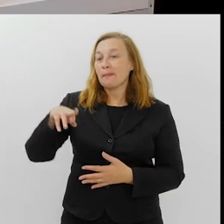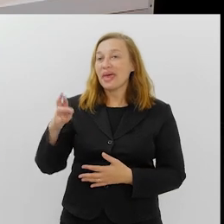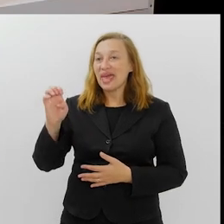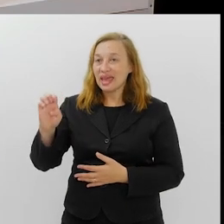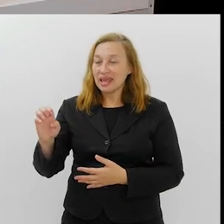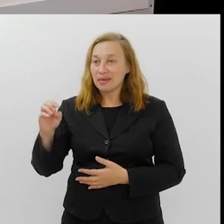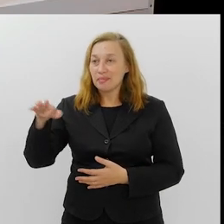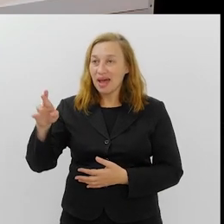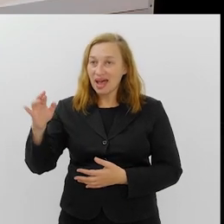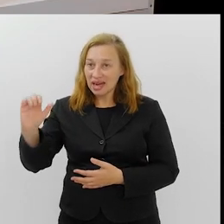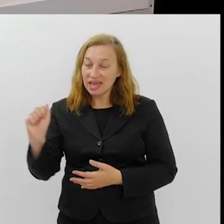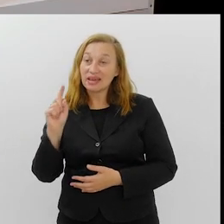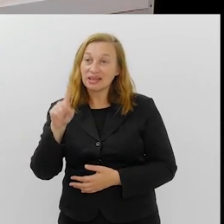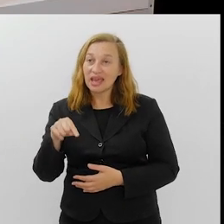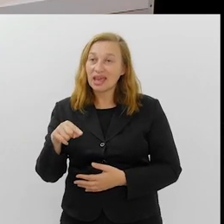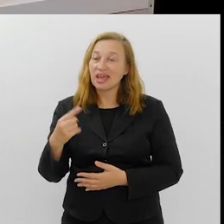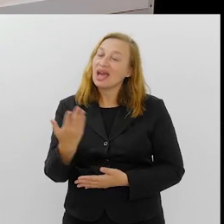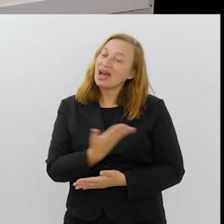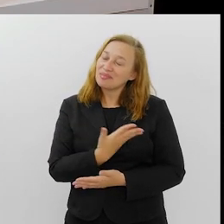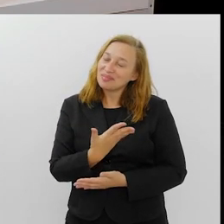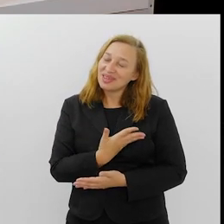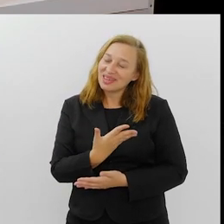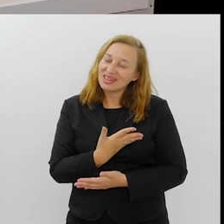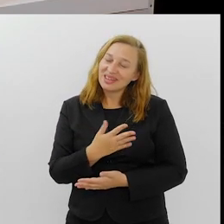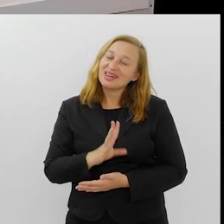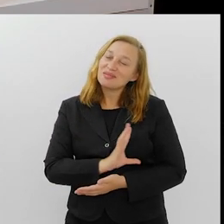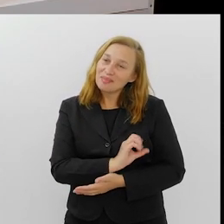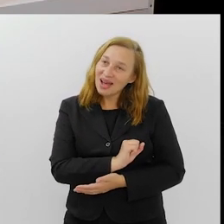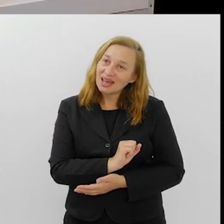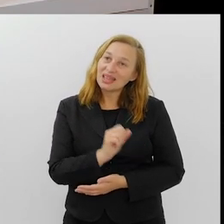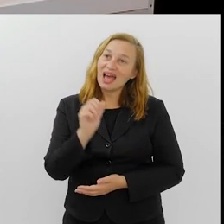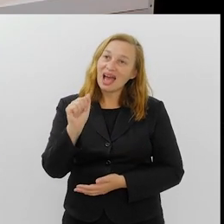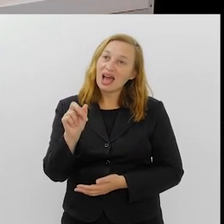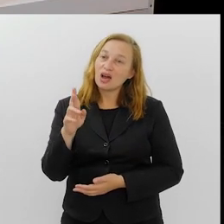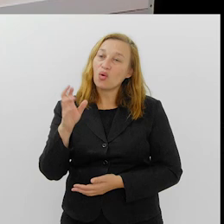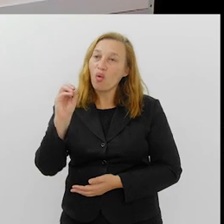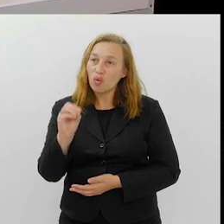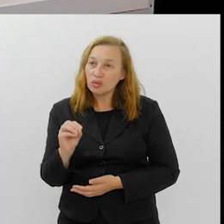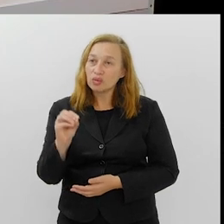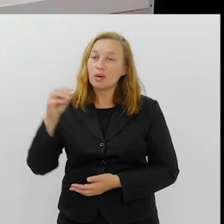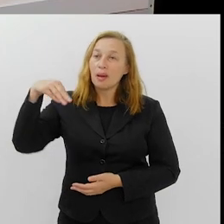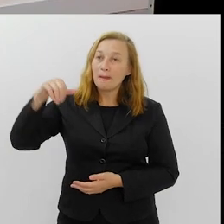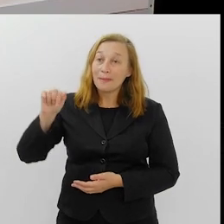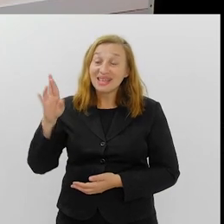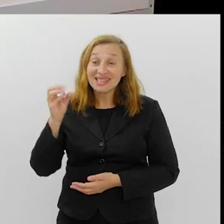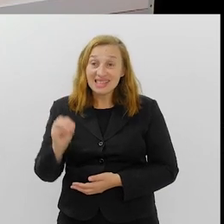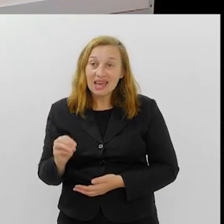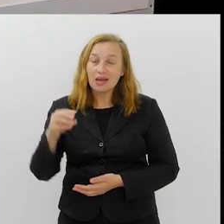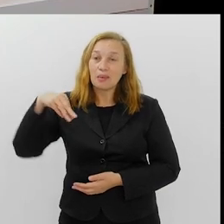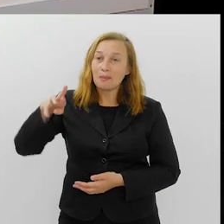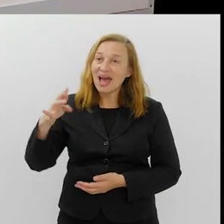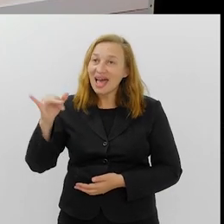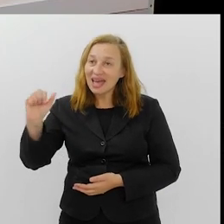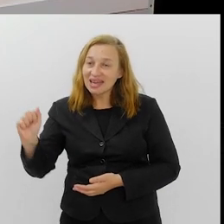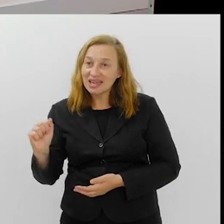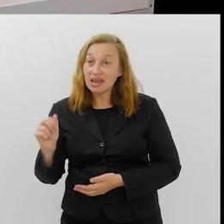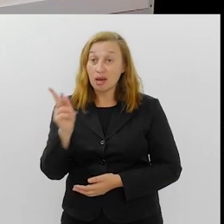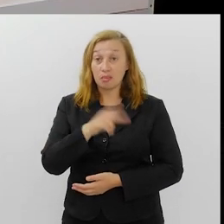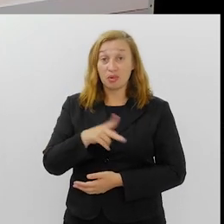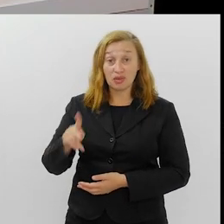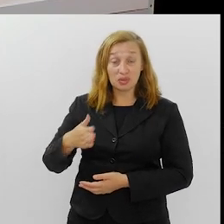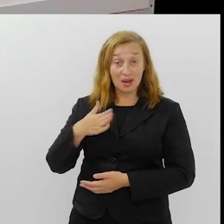que é a Mary Marinho, né? Super querida Mary Marinho, Haroldo, Raquel, Marcelo, Maria Augusta, que foi minha